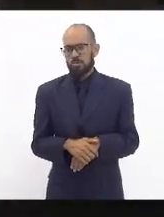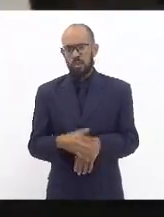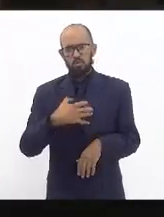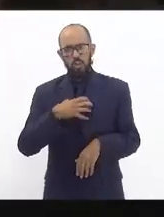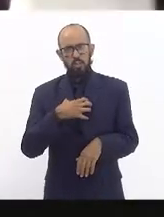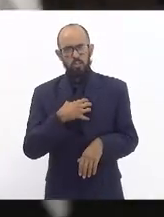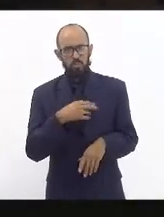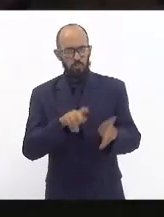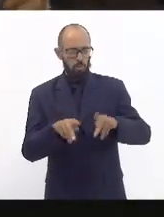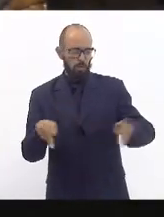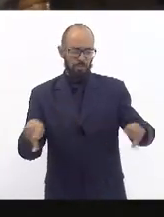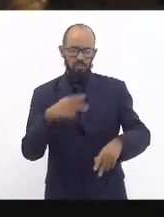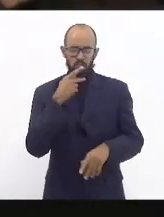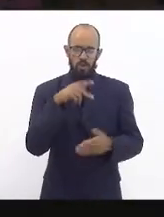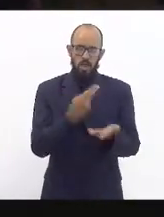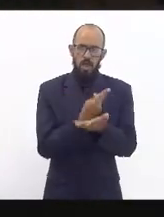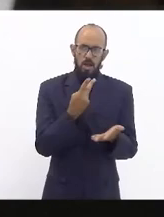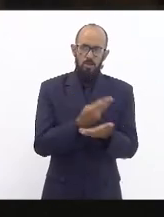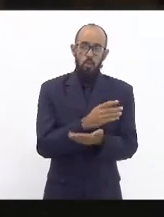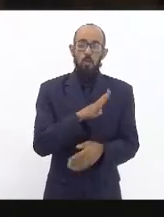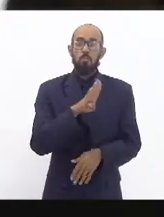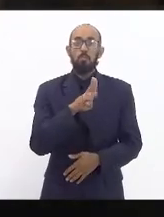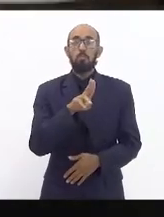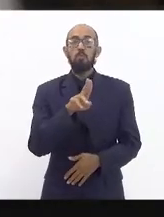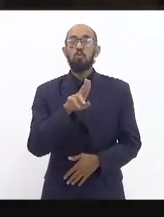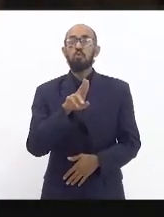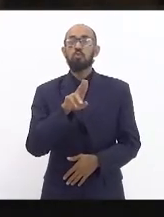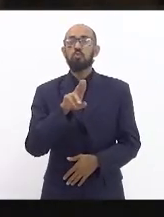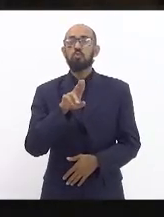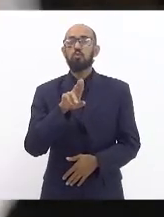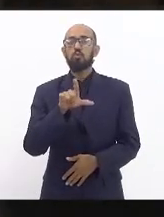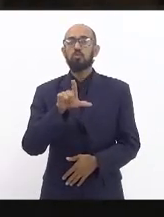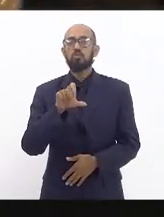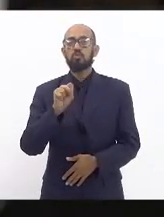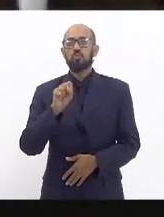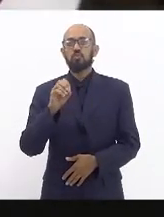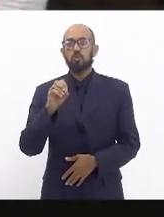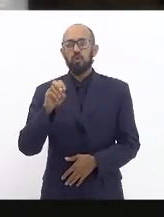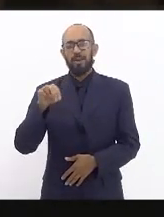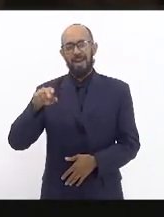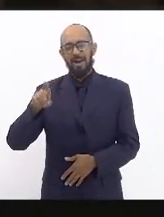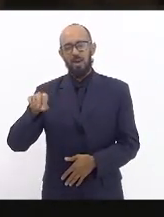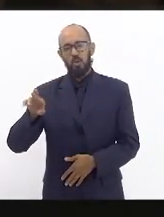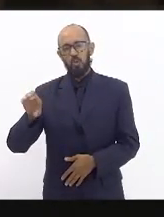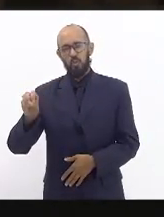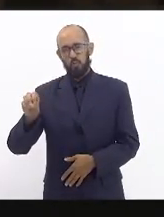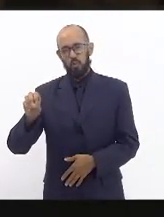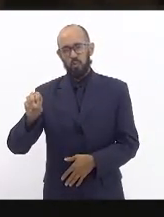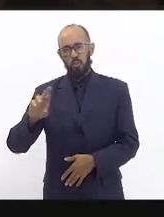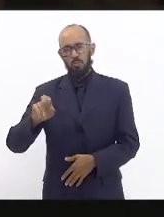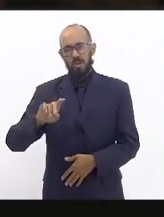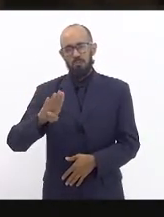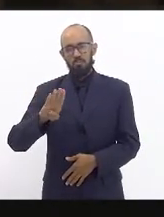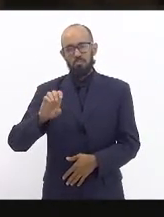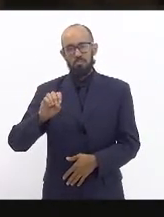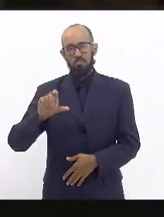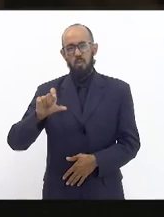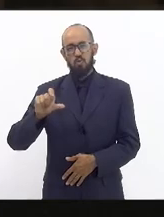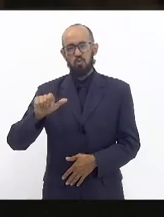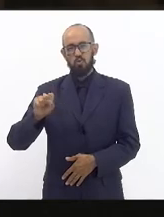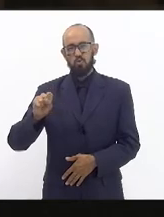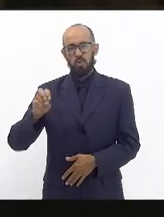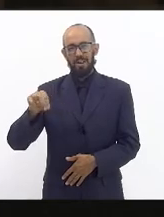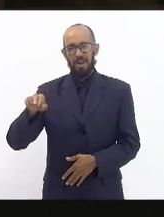eles não falam ah o tal do Bolsonaro está aumentando muita conta de luz não sei o que e tal eles não falam Bolsonaro mas o povo da Zona Oeste é sábio